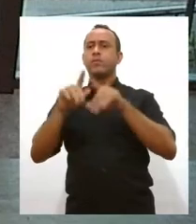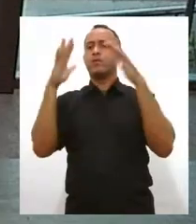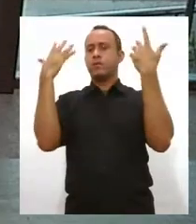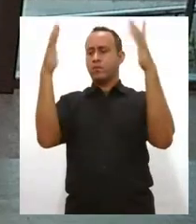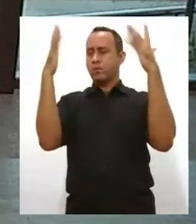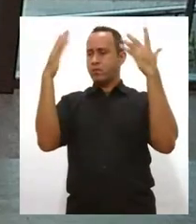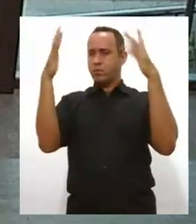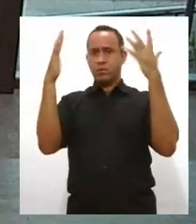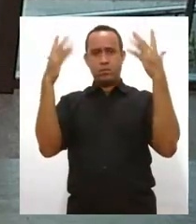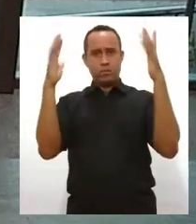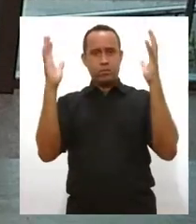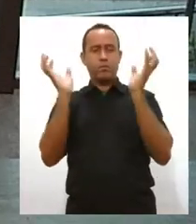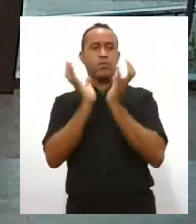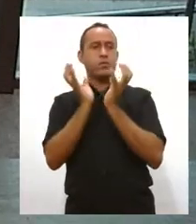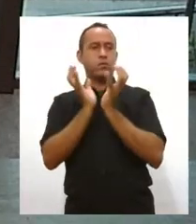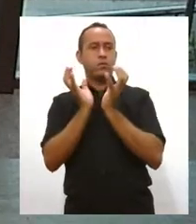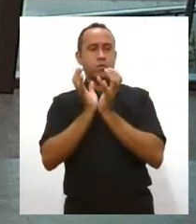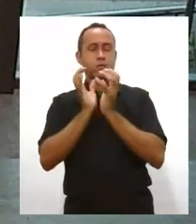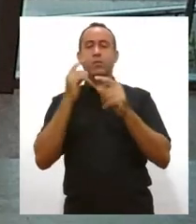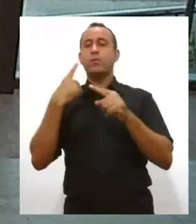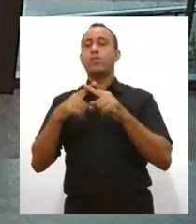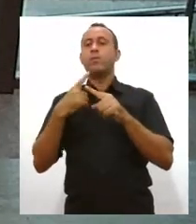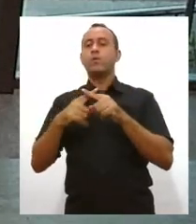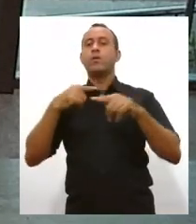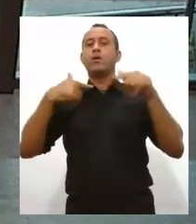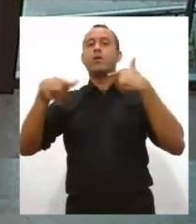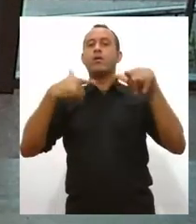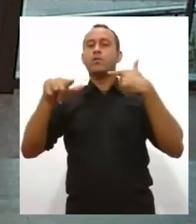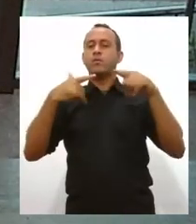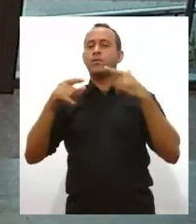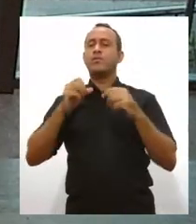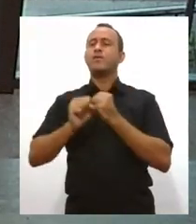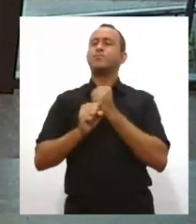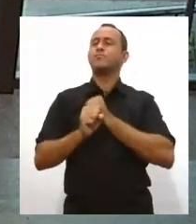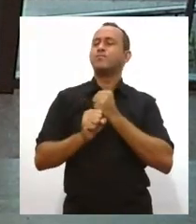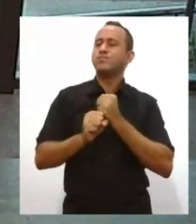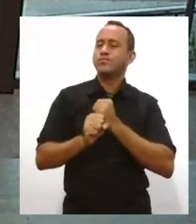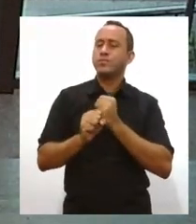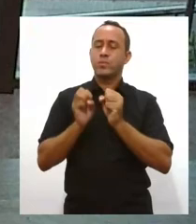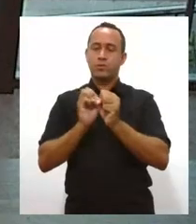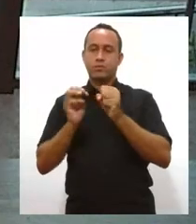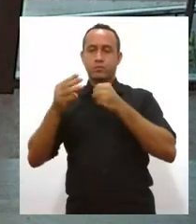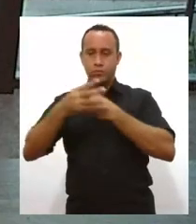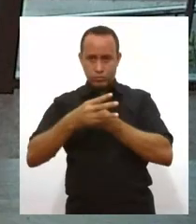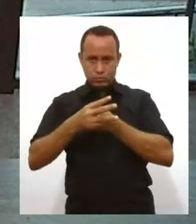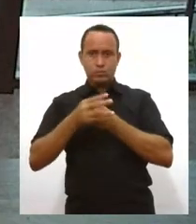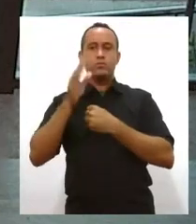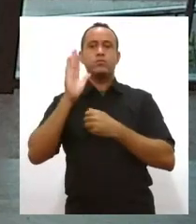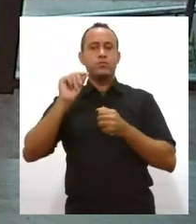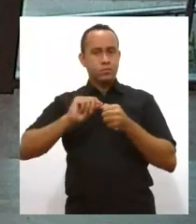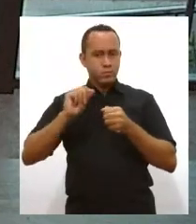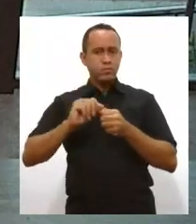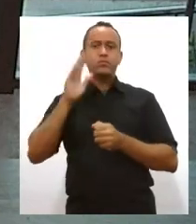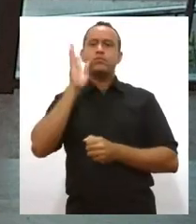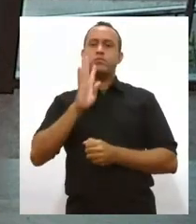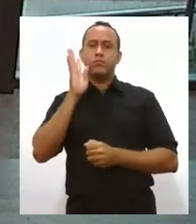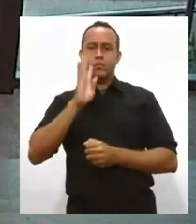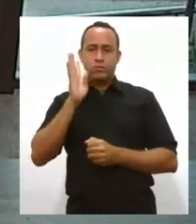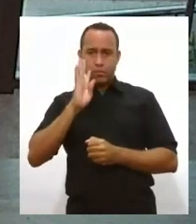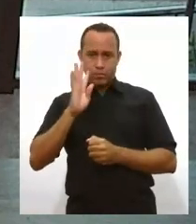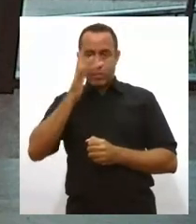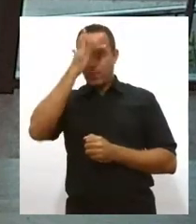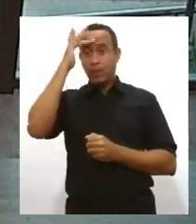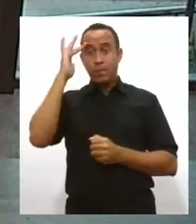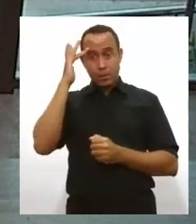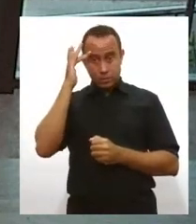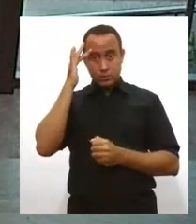à nossa equipe, porque é um trabalho realmente pioneiro do Jornal da Alesi, que faz isso de uma maneira muito legal para as pessoas